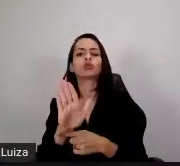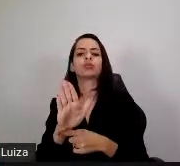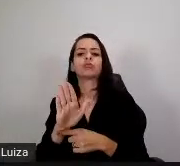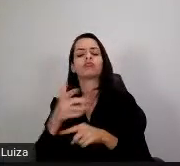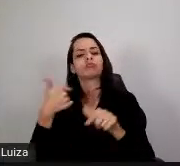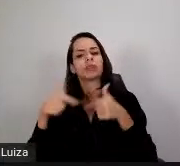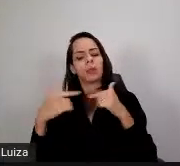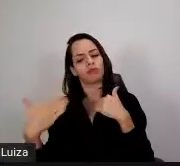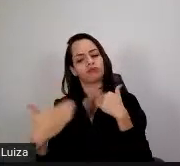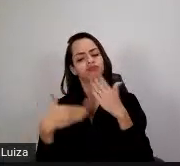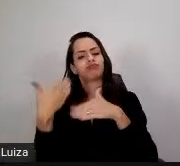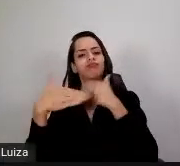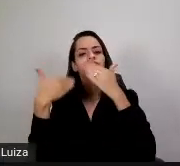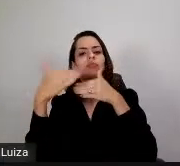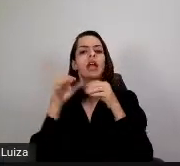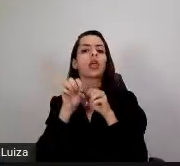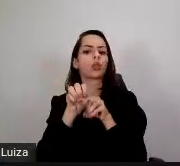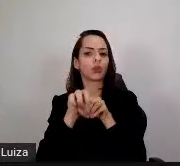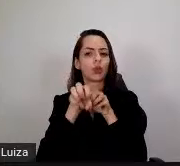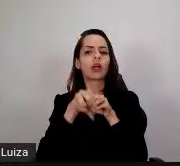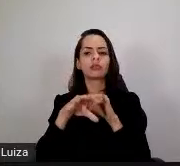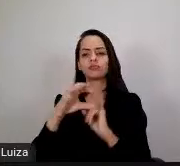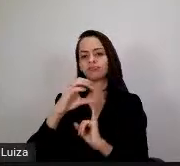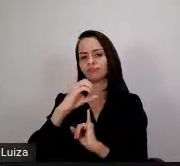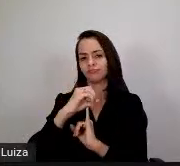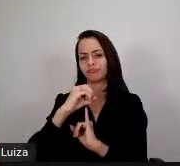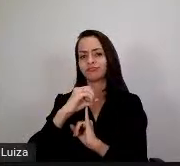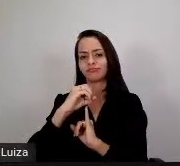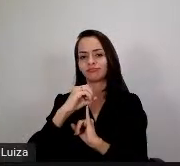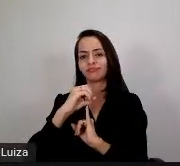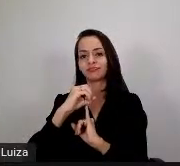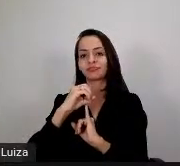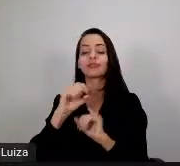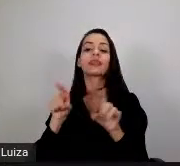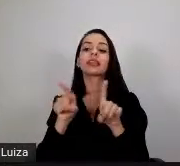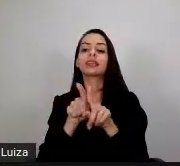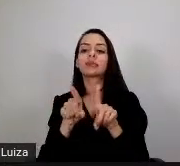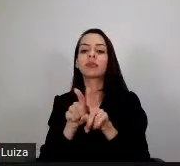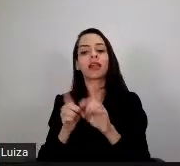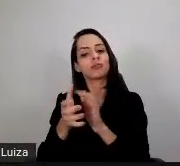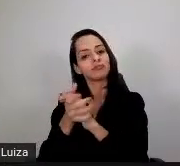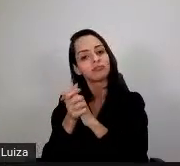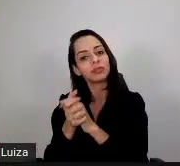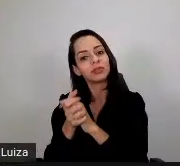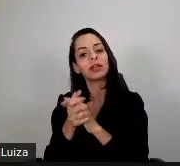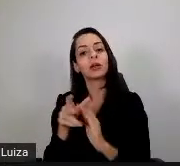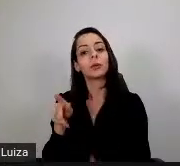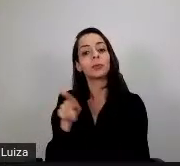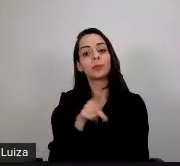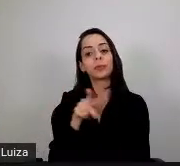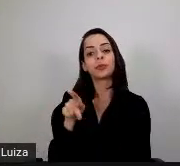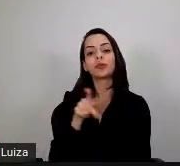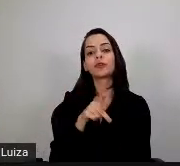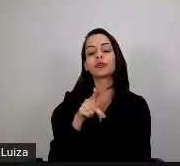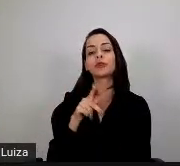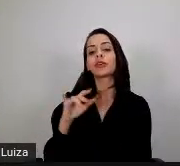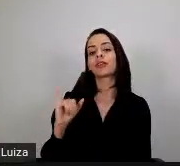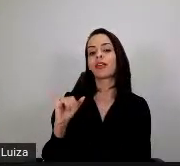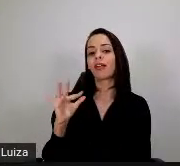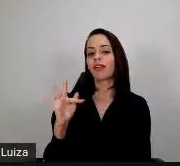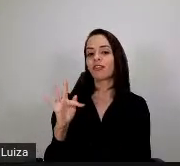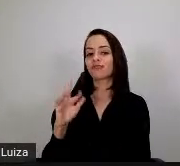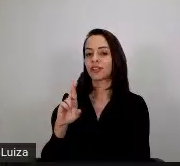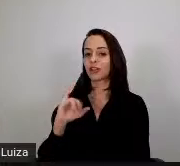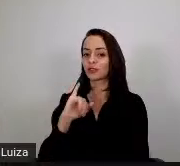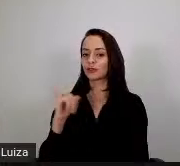da educação desse Instituto Federal. Quero cumprimentar o professor do Instituto Federal do Rio de Janeiro,